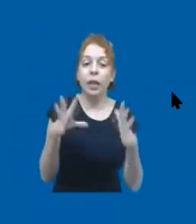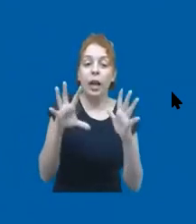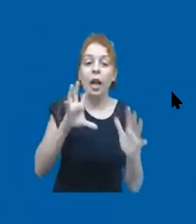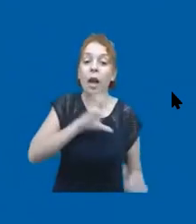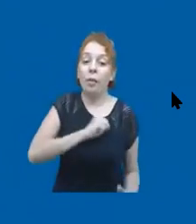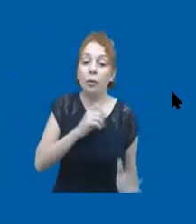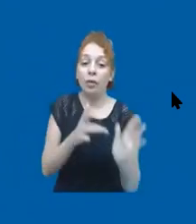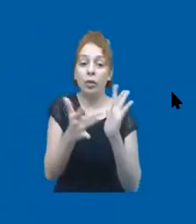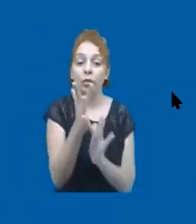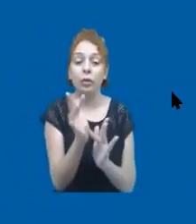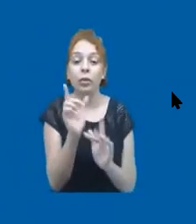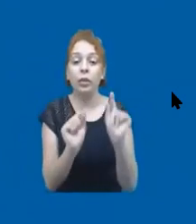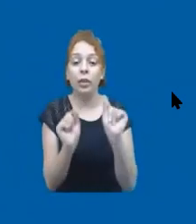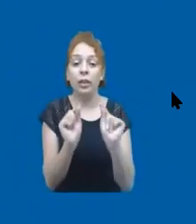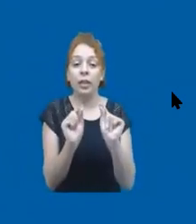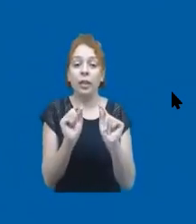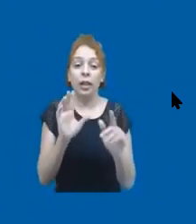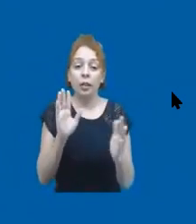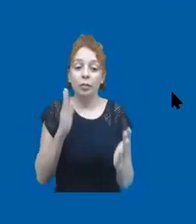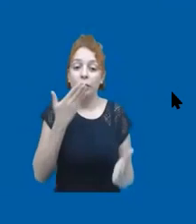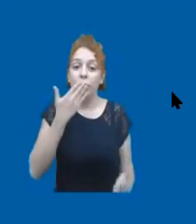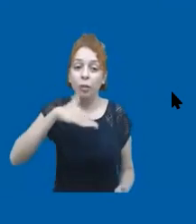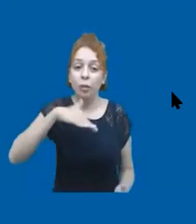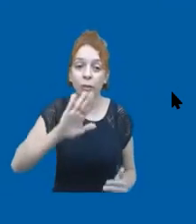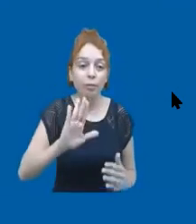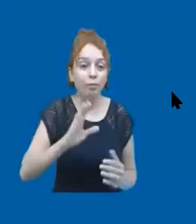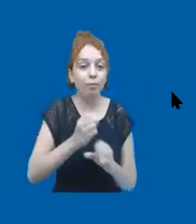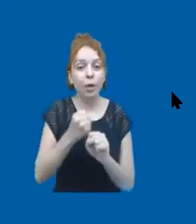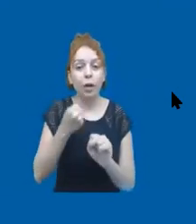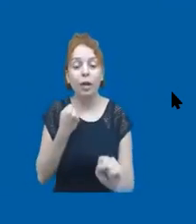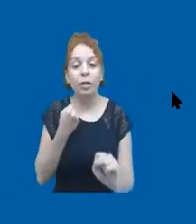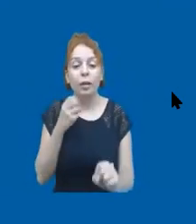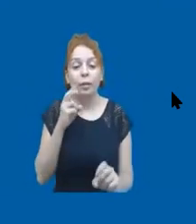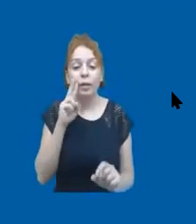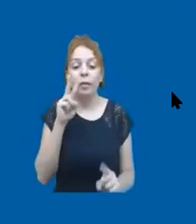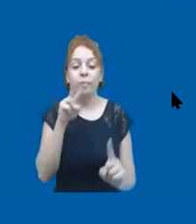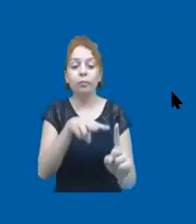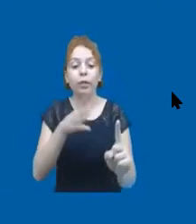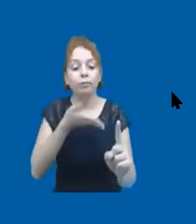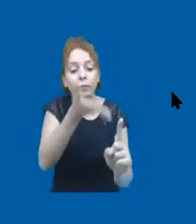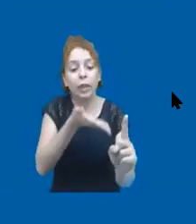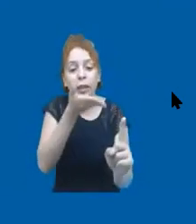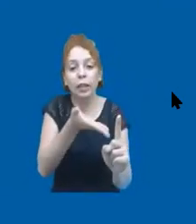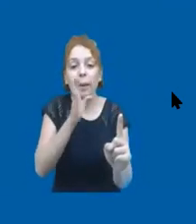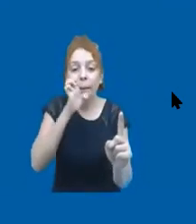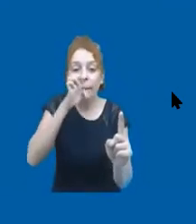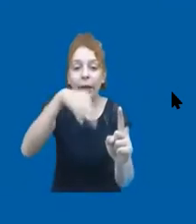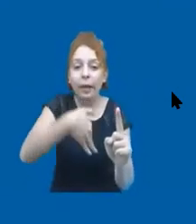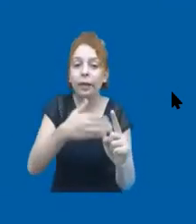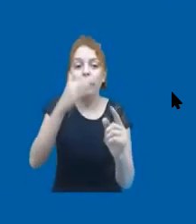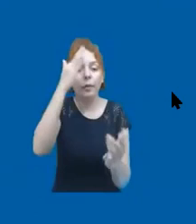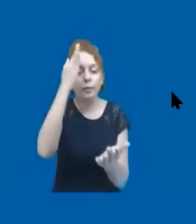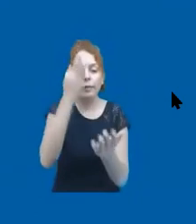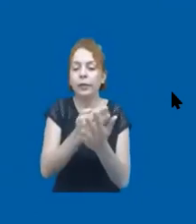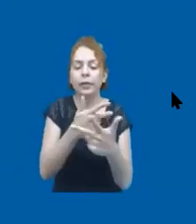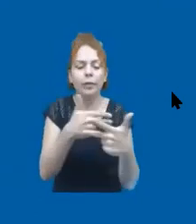Cristo, é um compromisso incondicional e altruísta pra ver a outra pessoa bem. É baseado em fidelidade, bondade, perdão,